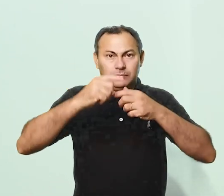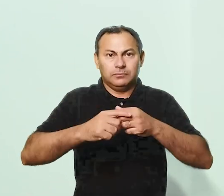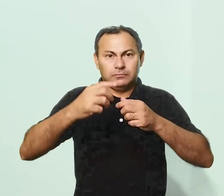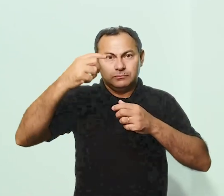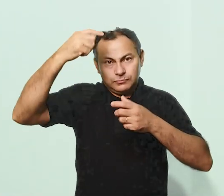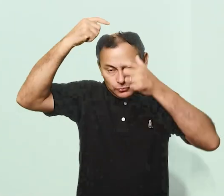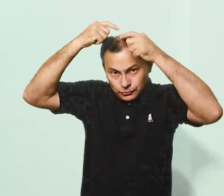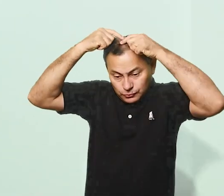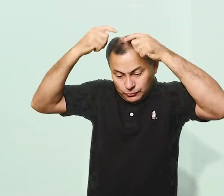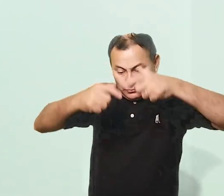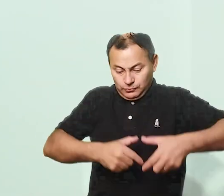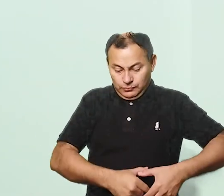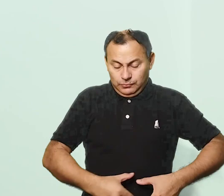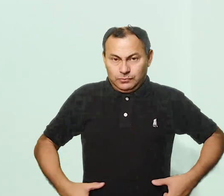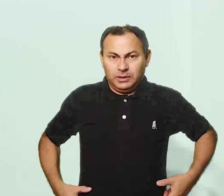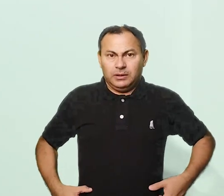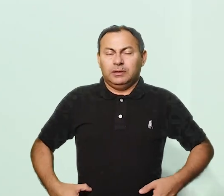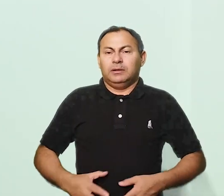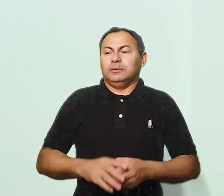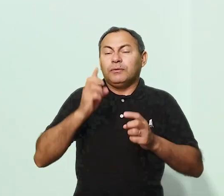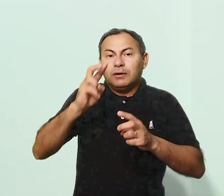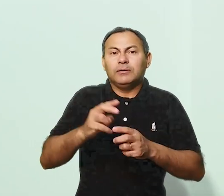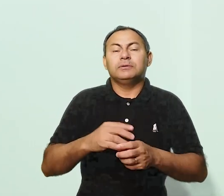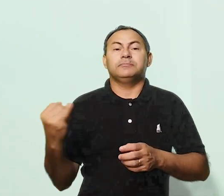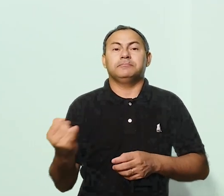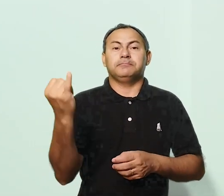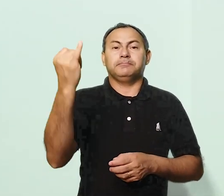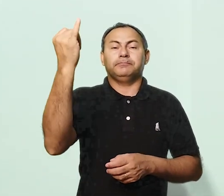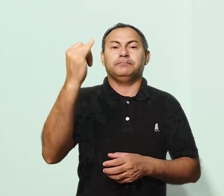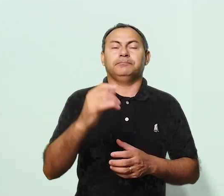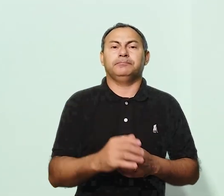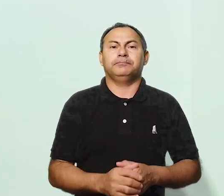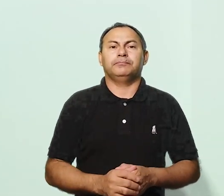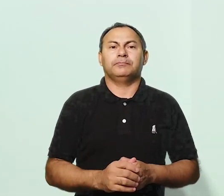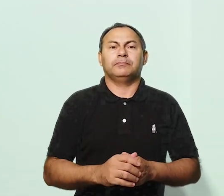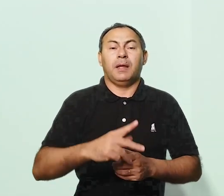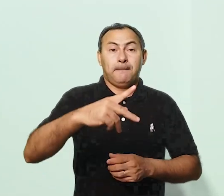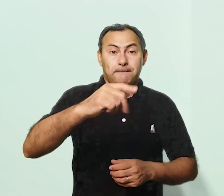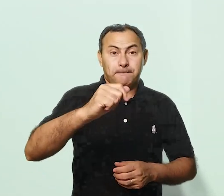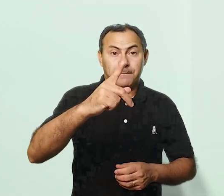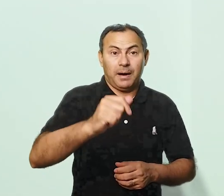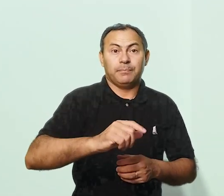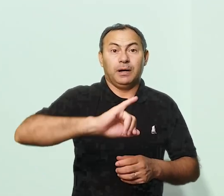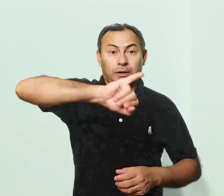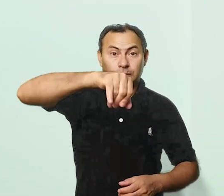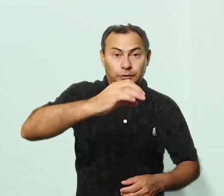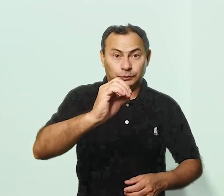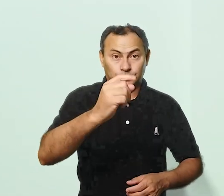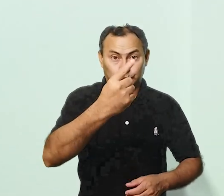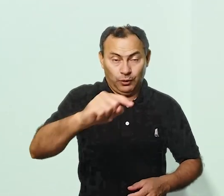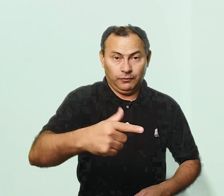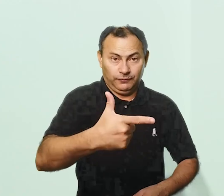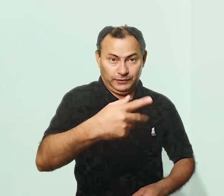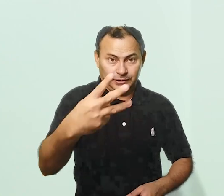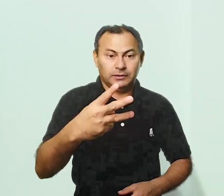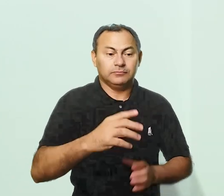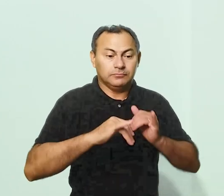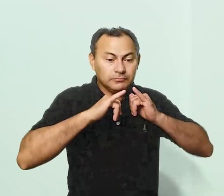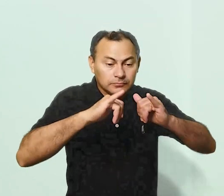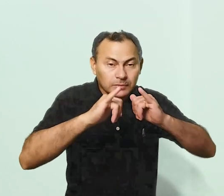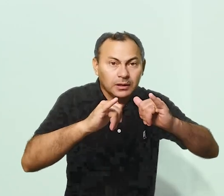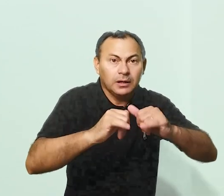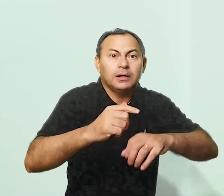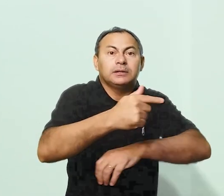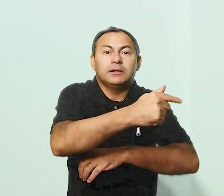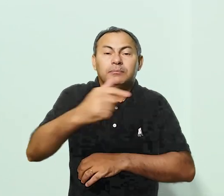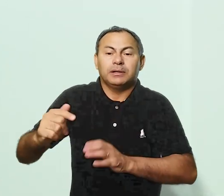Lorscheider. Já foi significativo o fato de o Papa João XXIII anunciá-lo na semana de